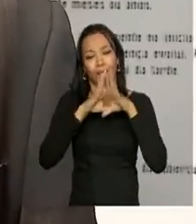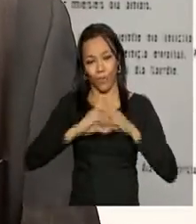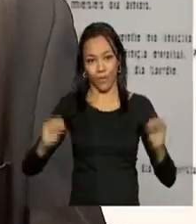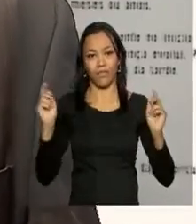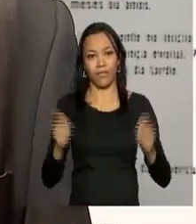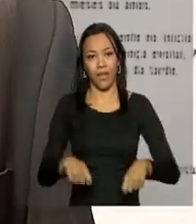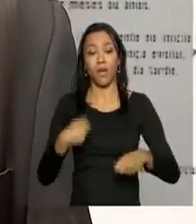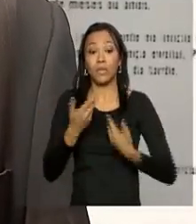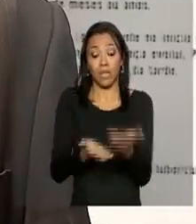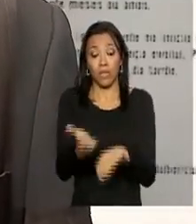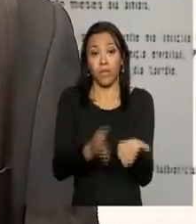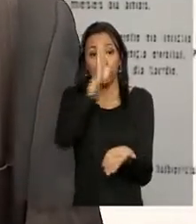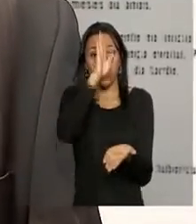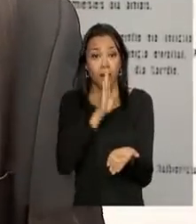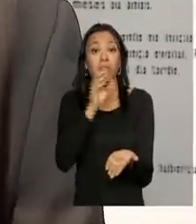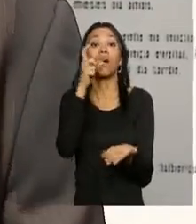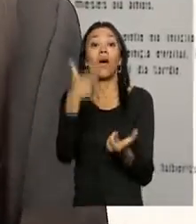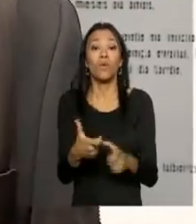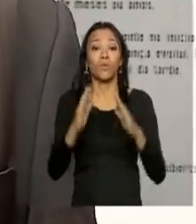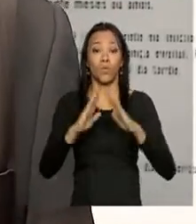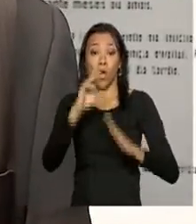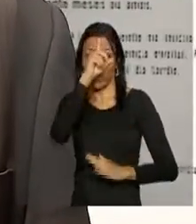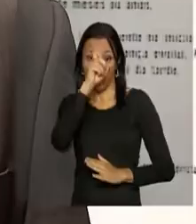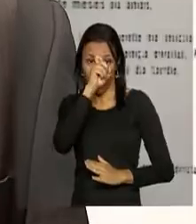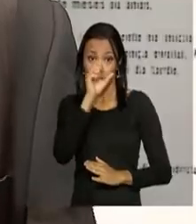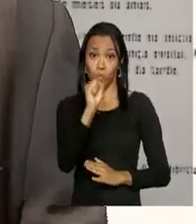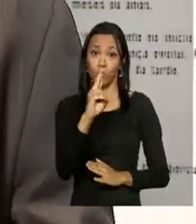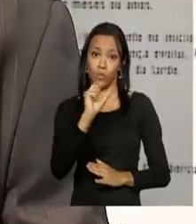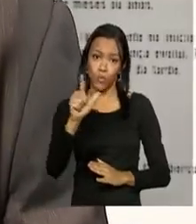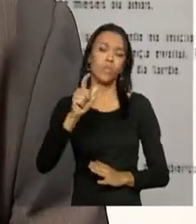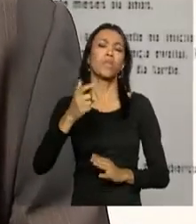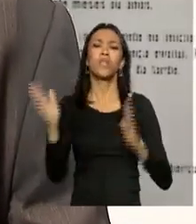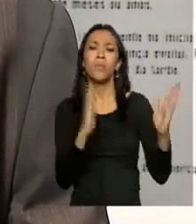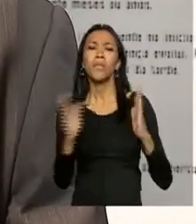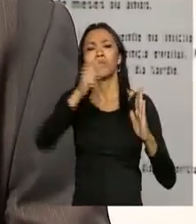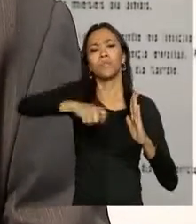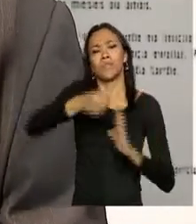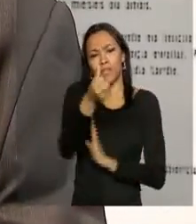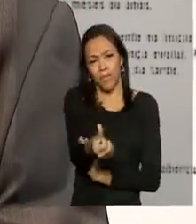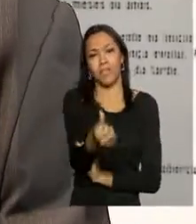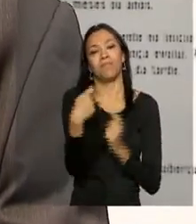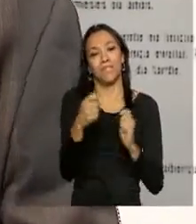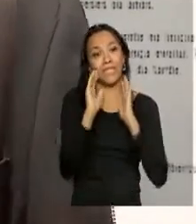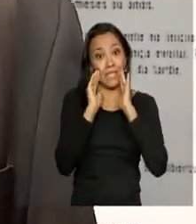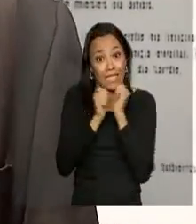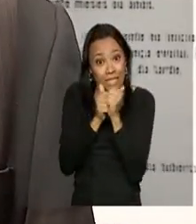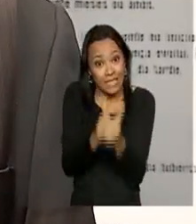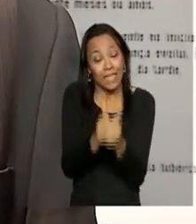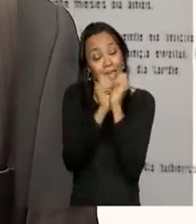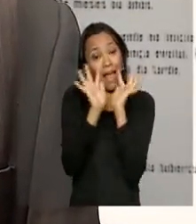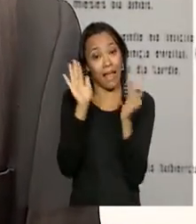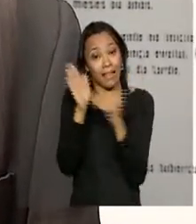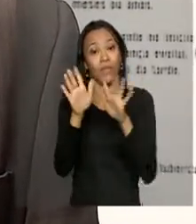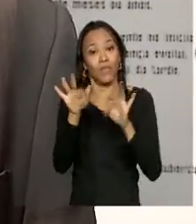tratamento é oferecido gratuitamente no SUS e dura cerca de seis meses, mas é importante segui-lo até o final, mesmo